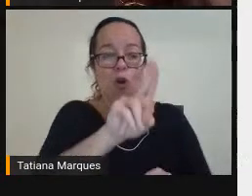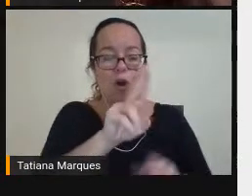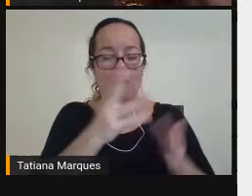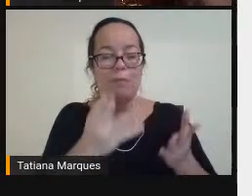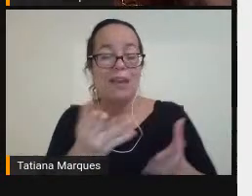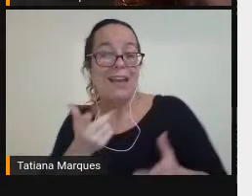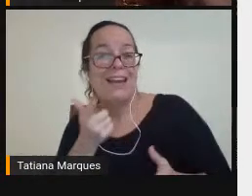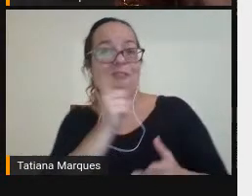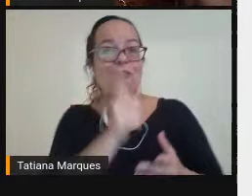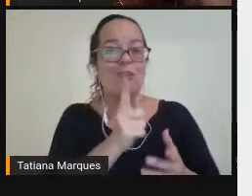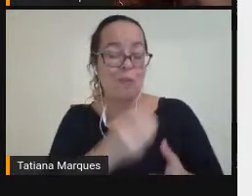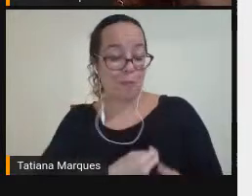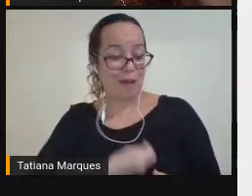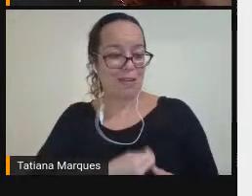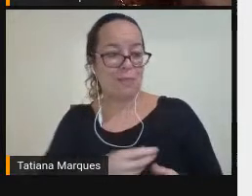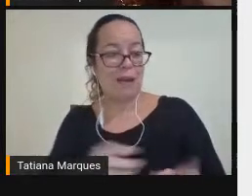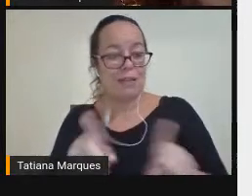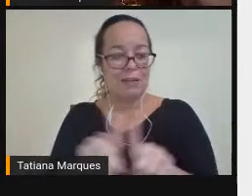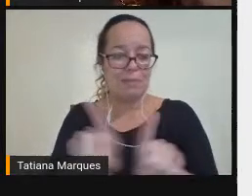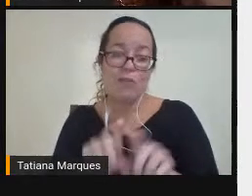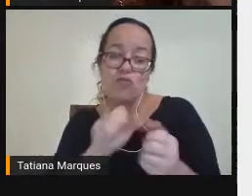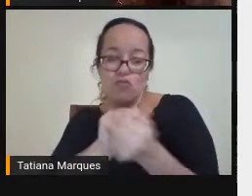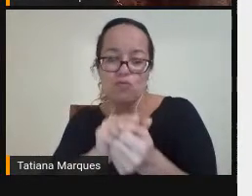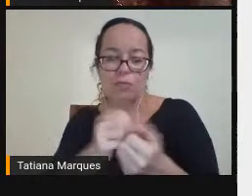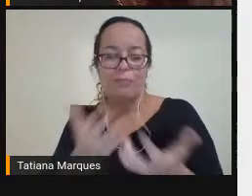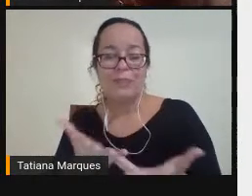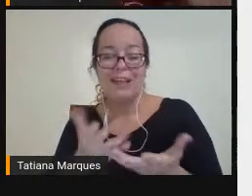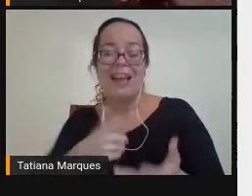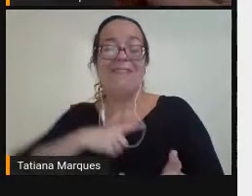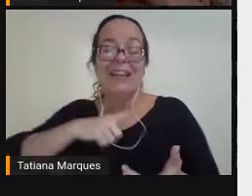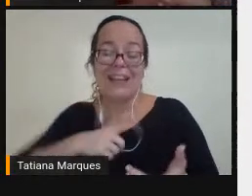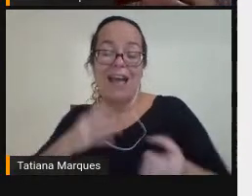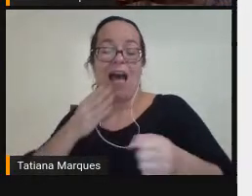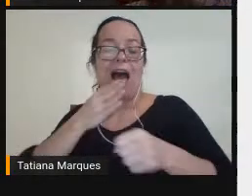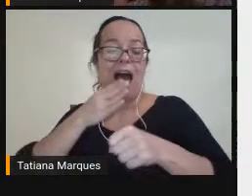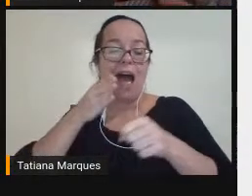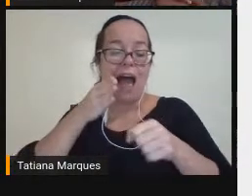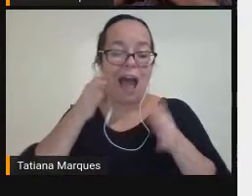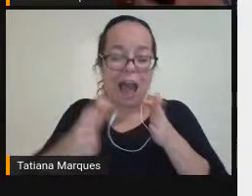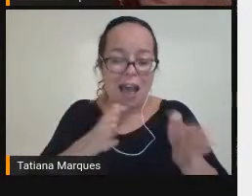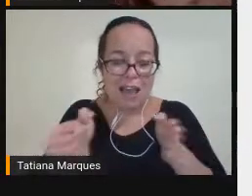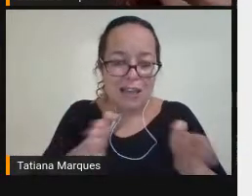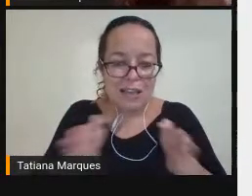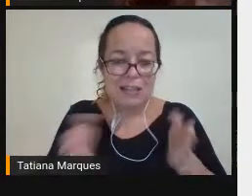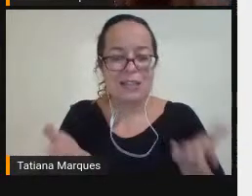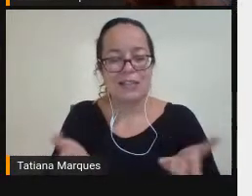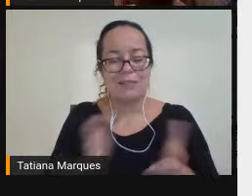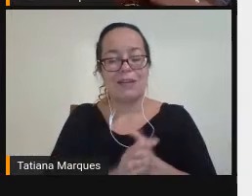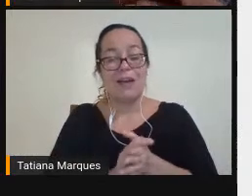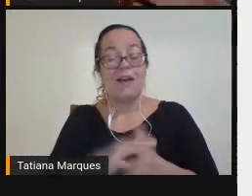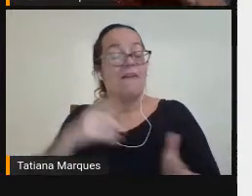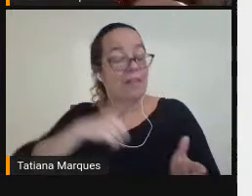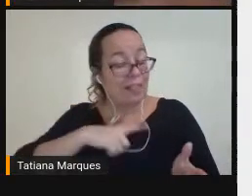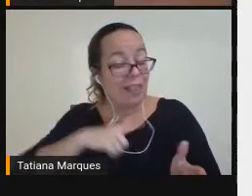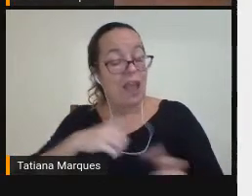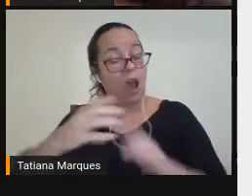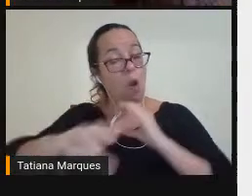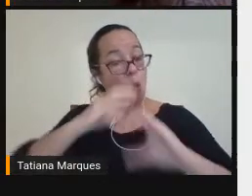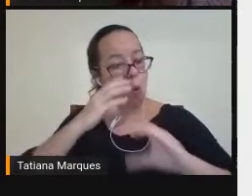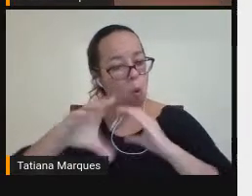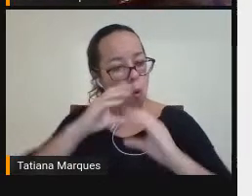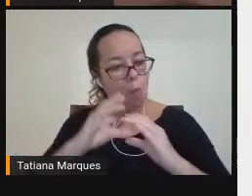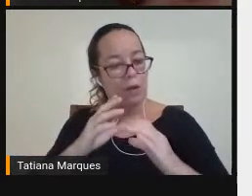Participar Gente Ele vai ter Acessibilidade Vai ter Uma comunicação Do